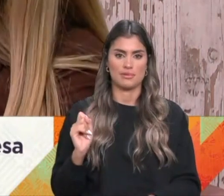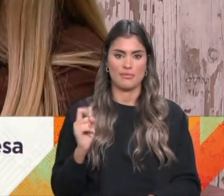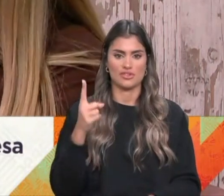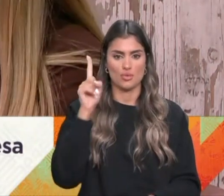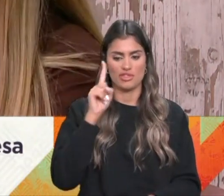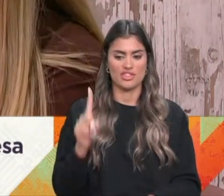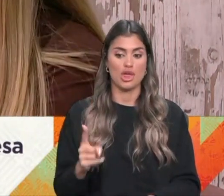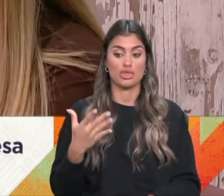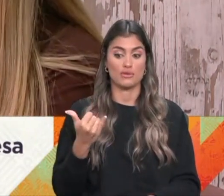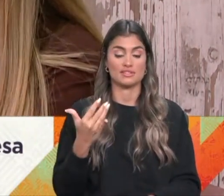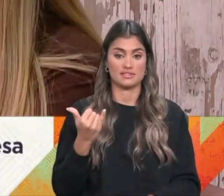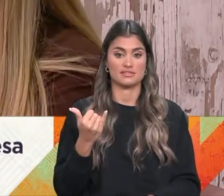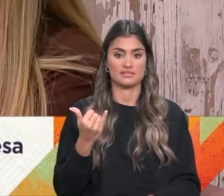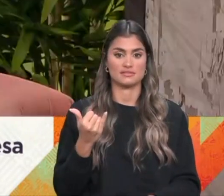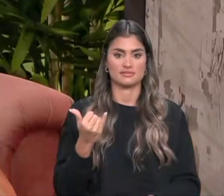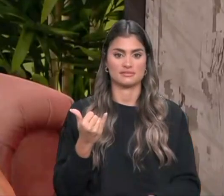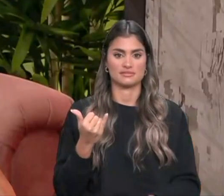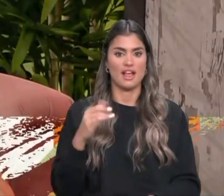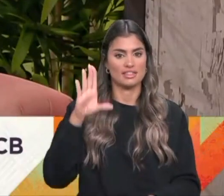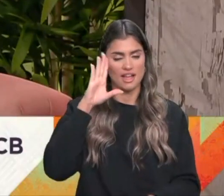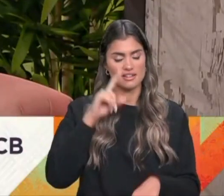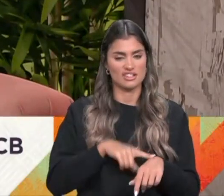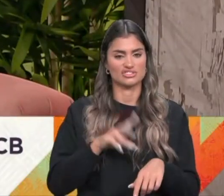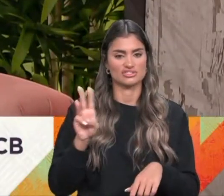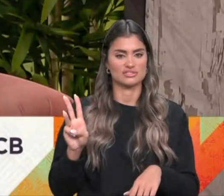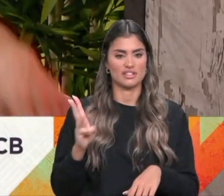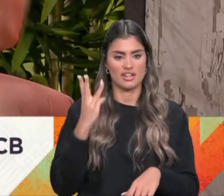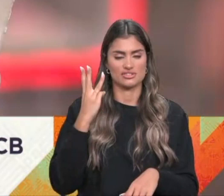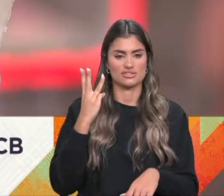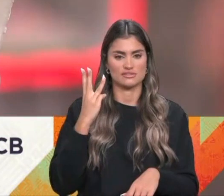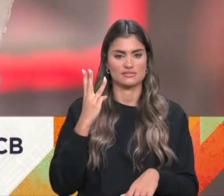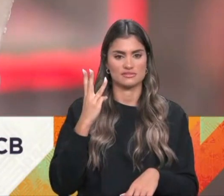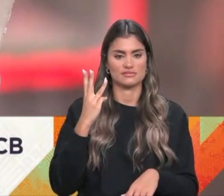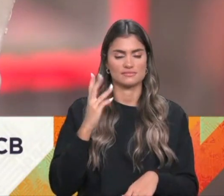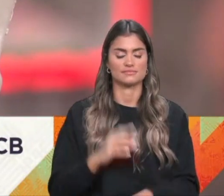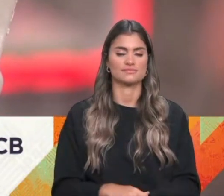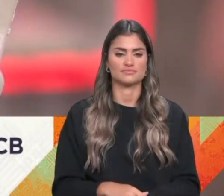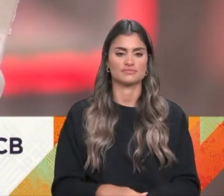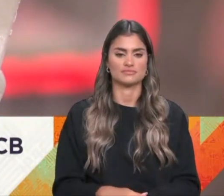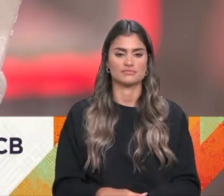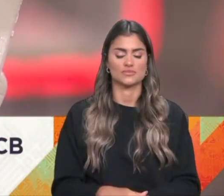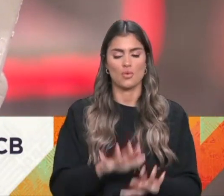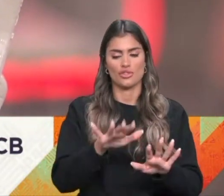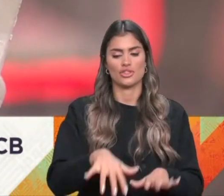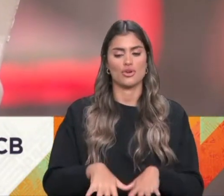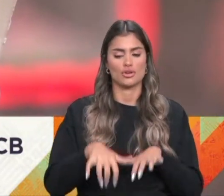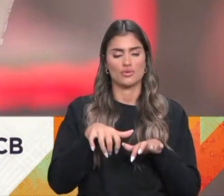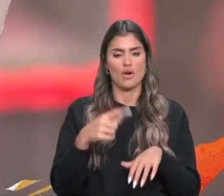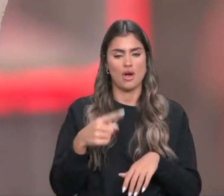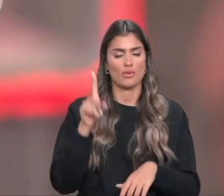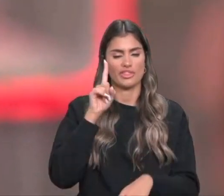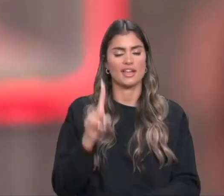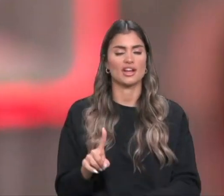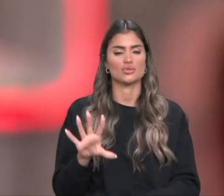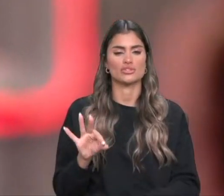dia 12 é estreia moderna, tarde, às 7 horas no Grande Auditório, mas temos esta récita no dia 14